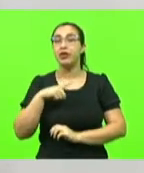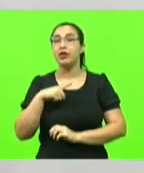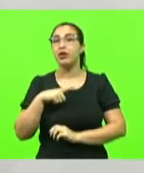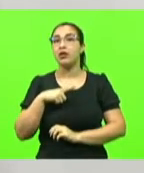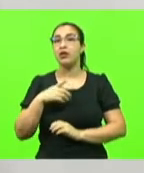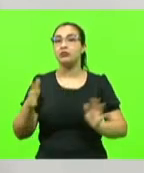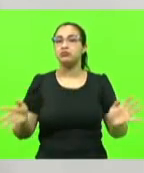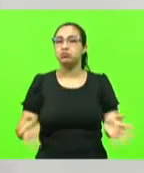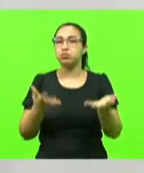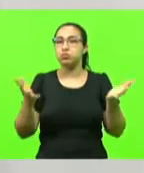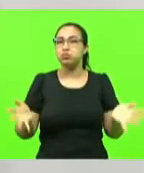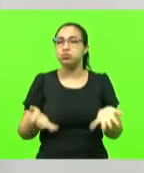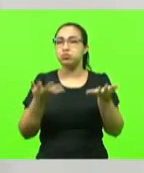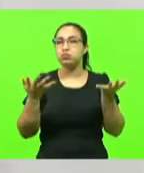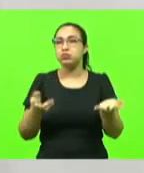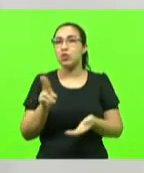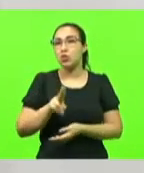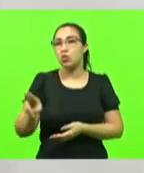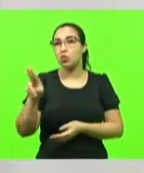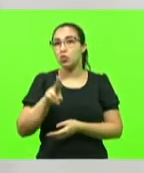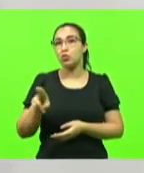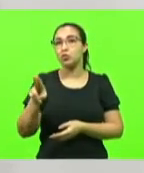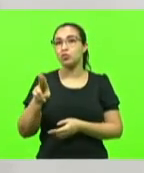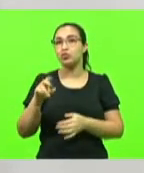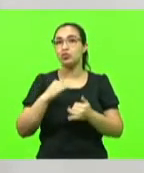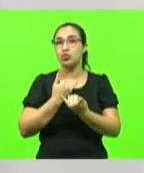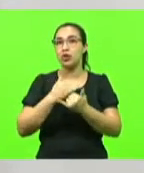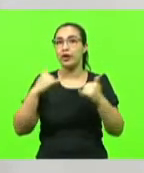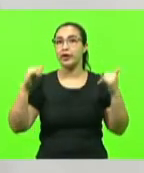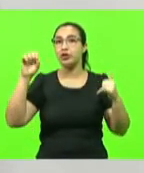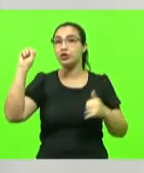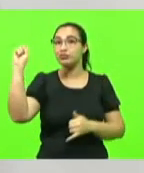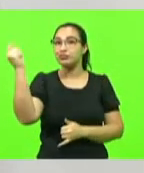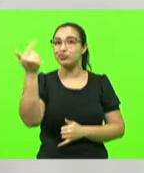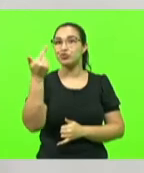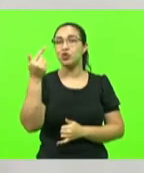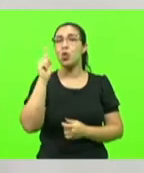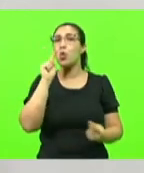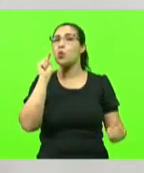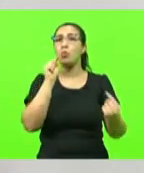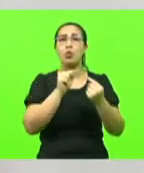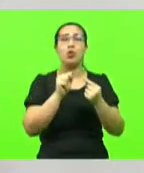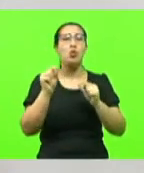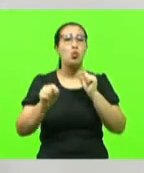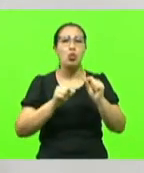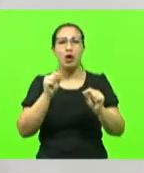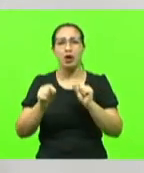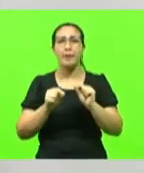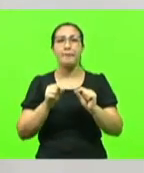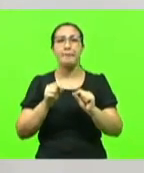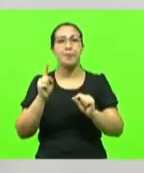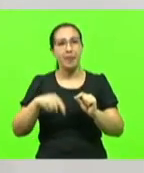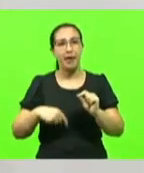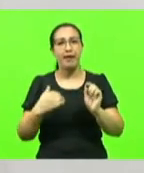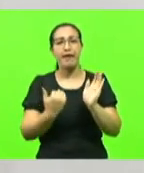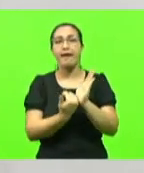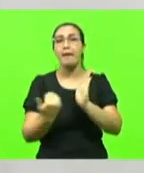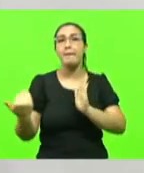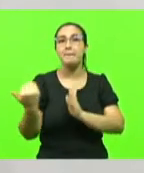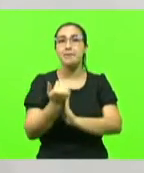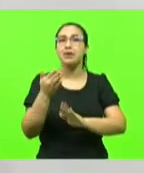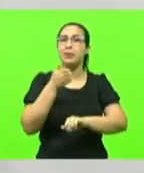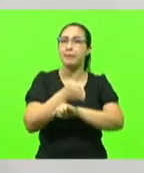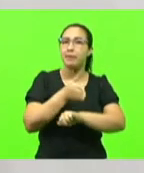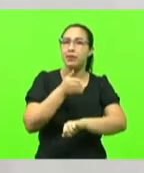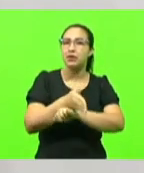incentivo ao uso da energia solar. O objetivo deste importante projeto é aumentar a participação da